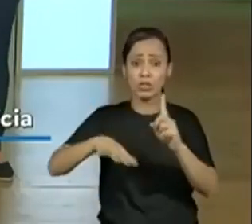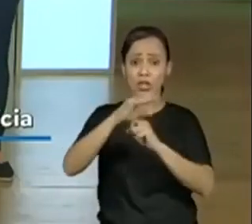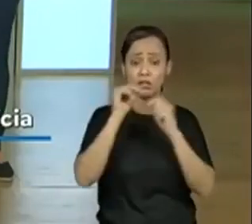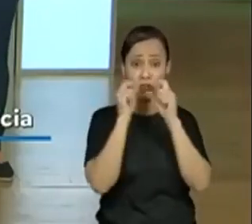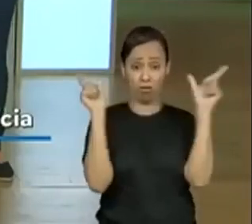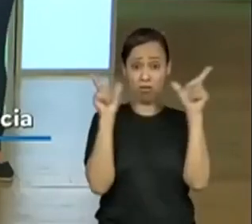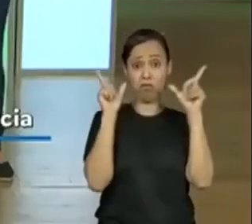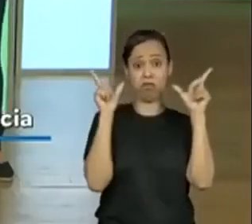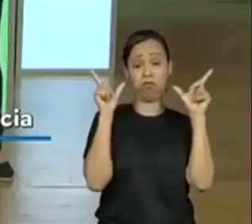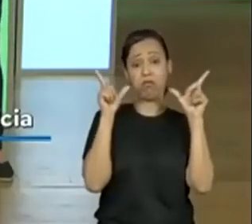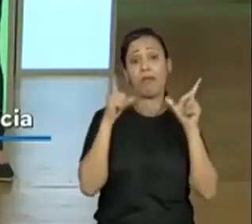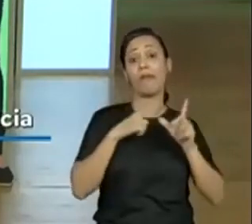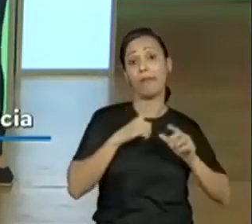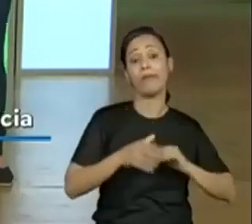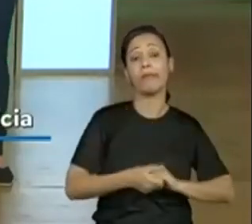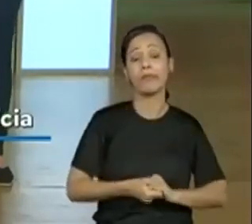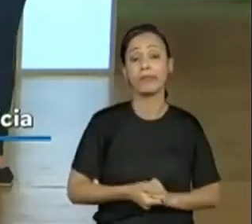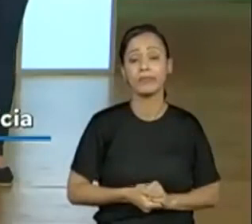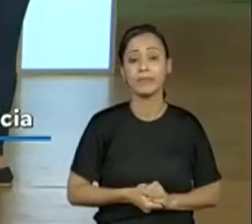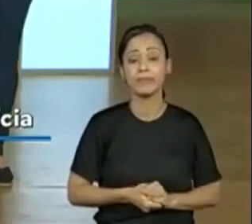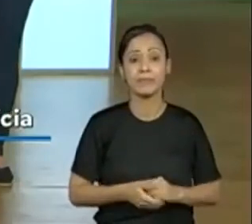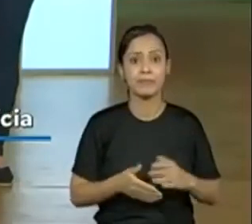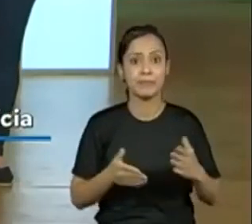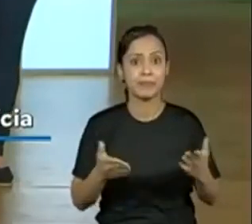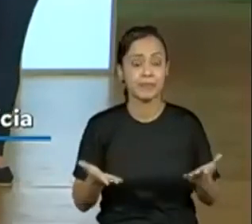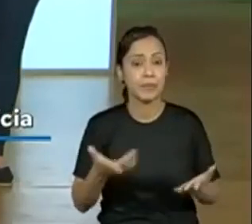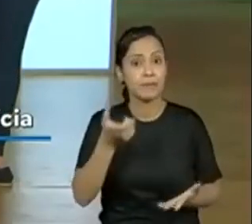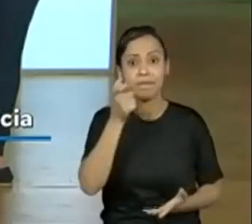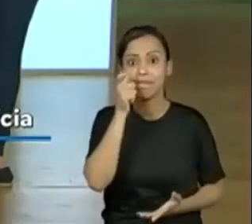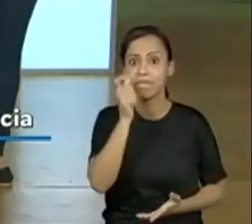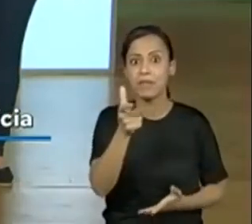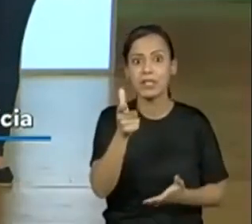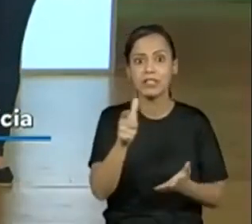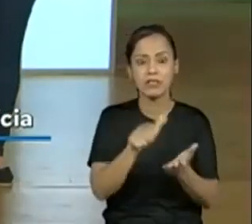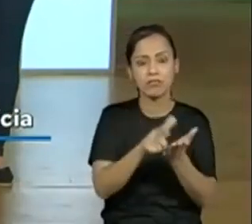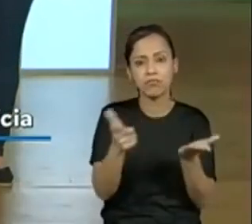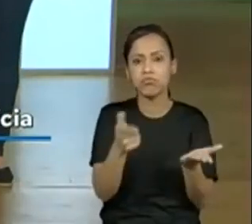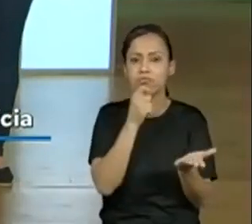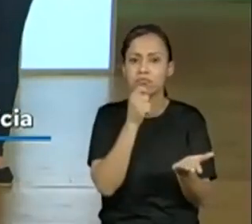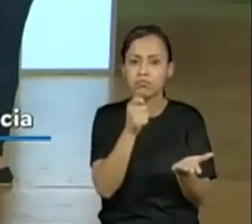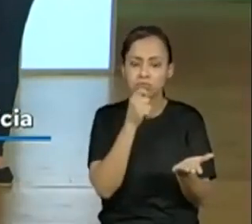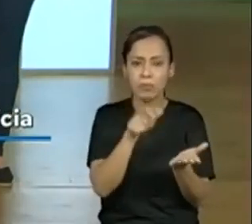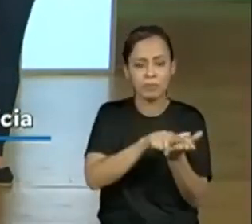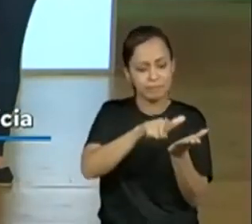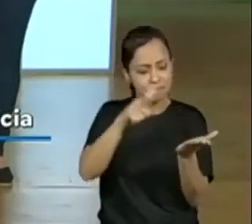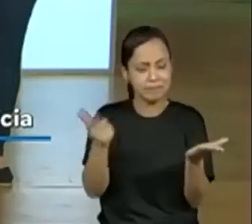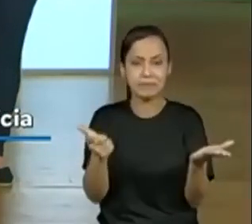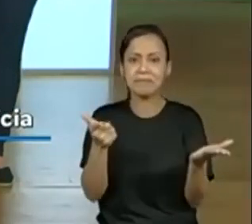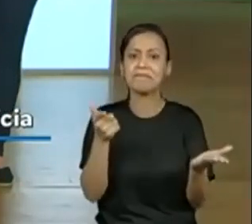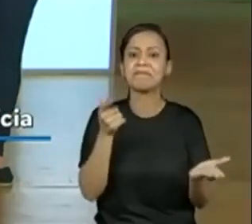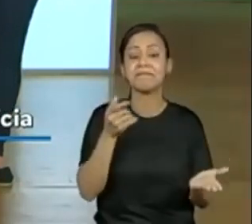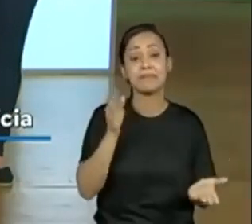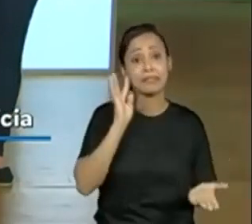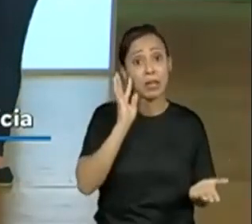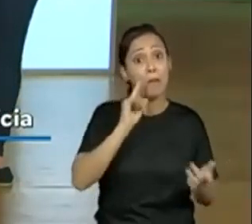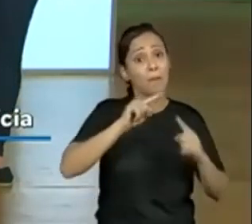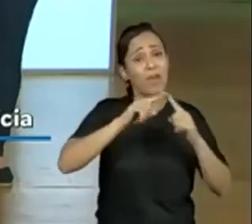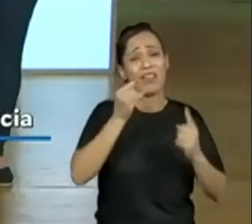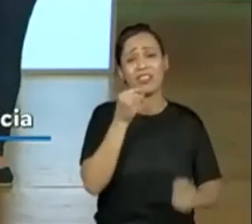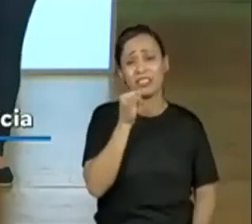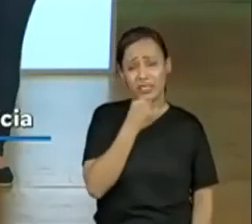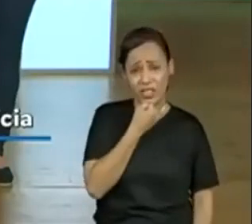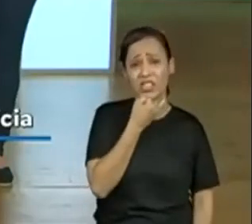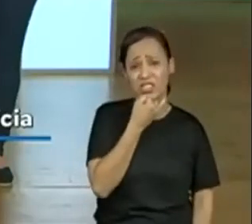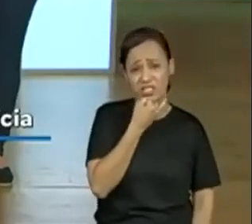para a sociedade, né? Então, muito interessante essa reportagem, gostei mesmo, professora Jorge. Apesar da parte infeliz, traz